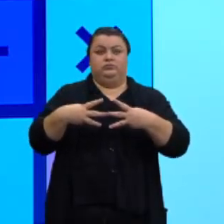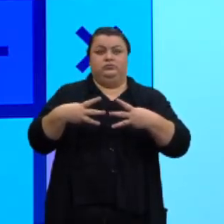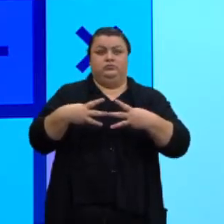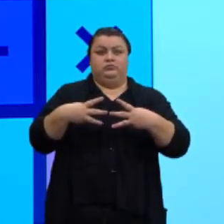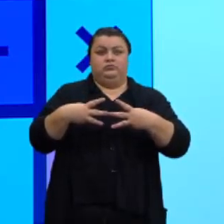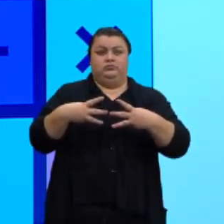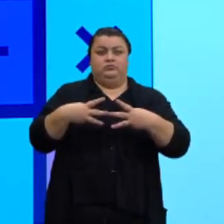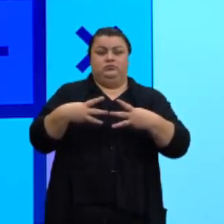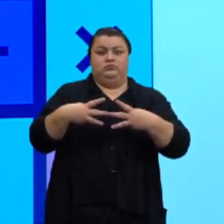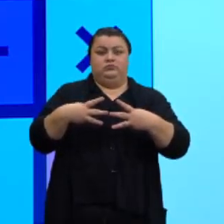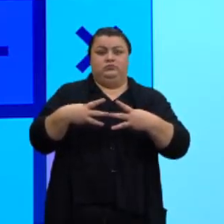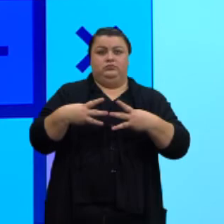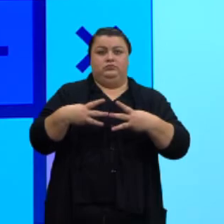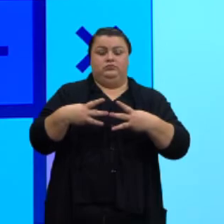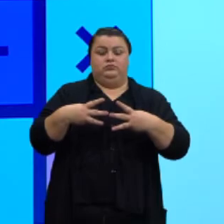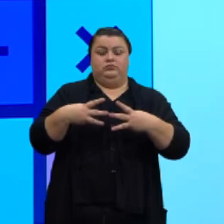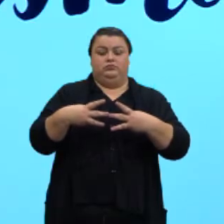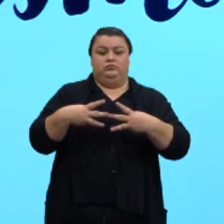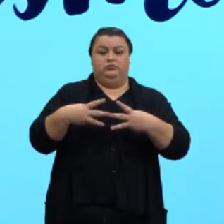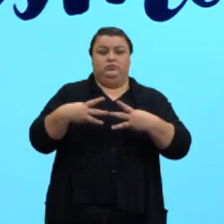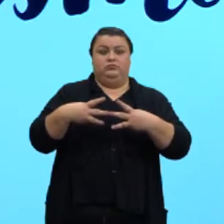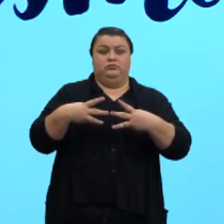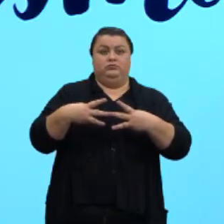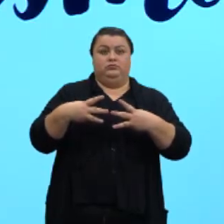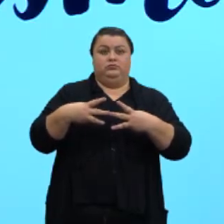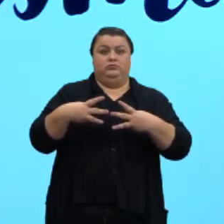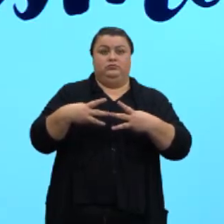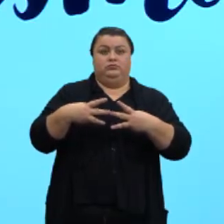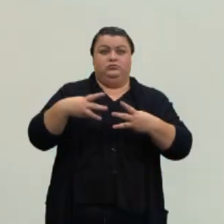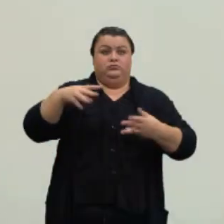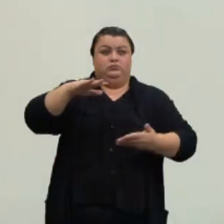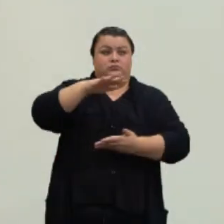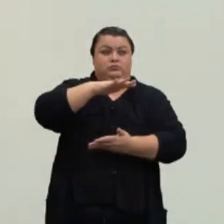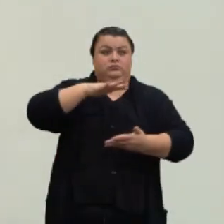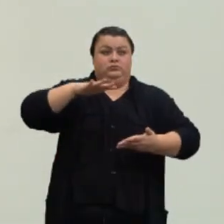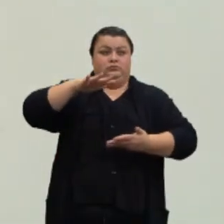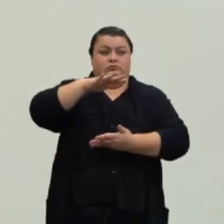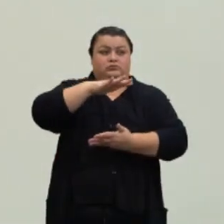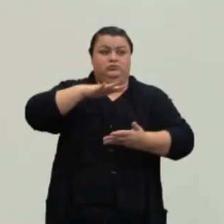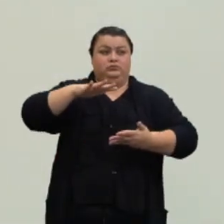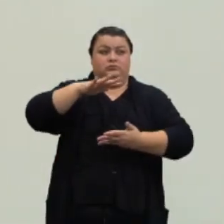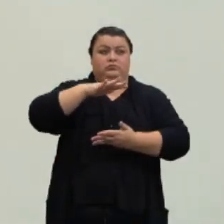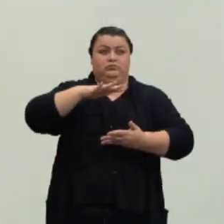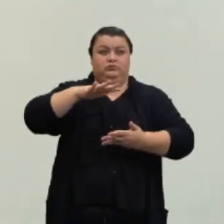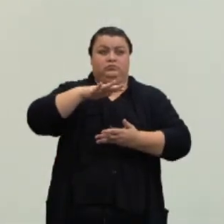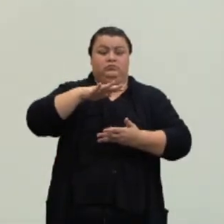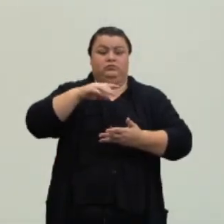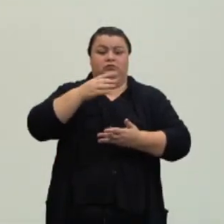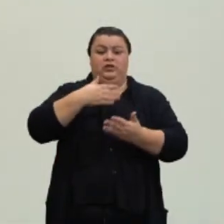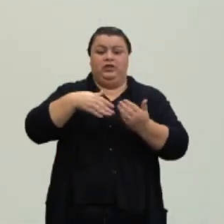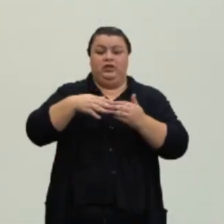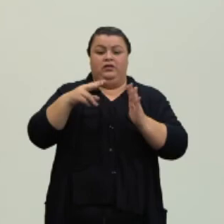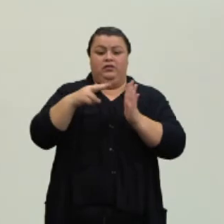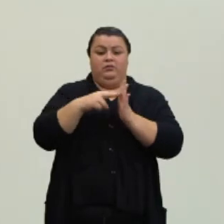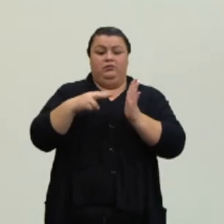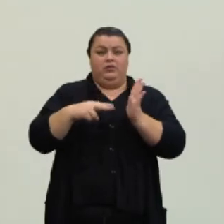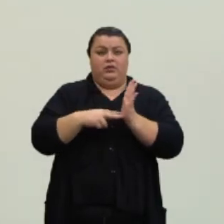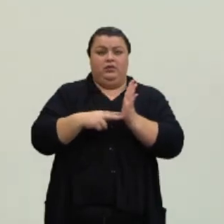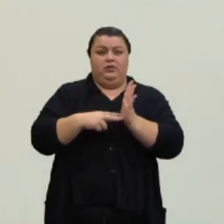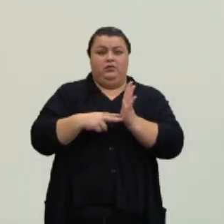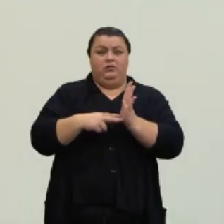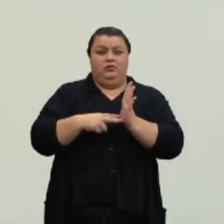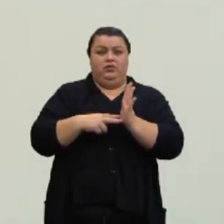faces laterais em forma de retângulos. E esses prismas, todos, a gente vai trabalhar